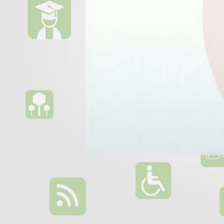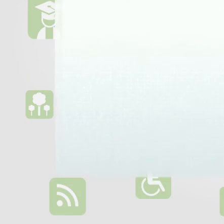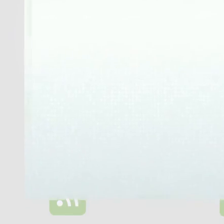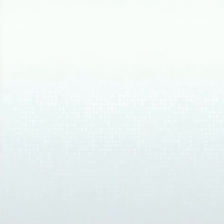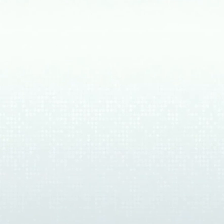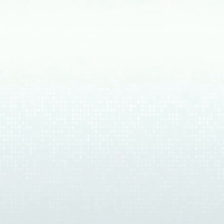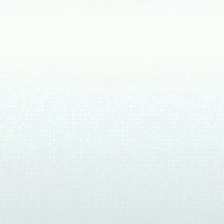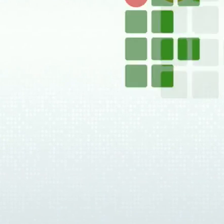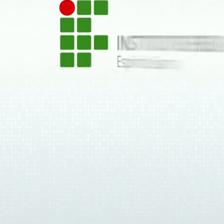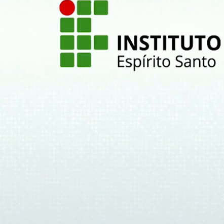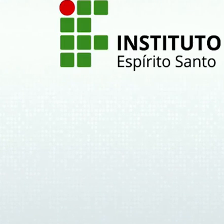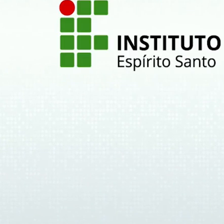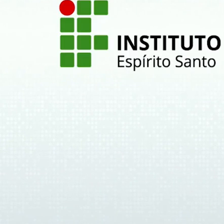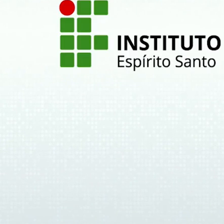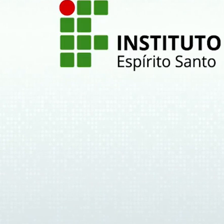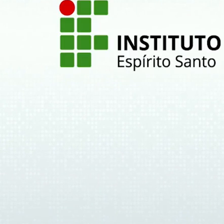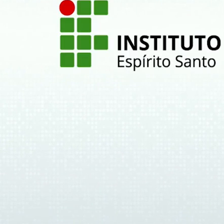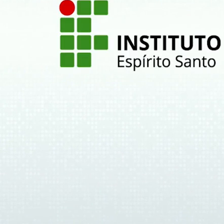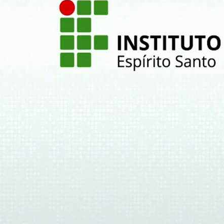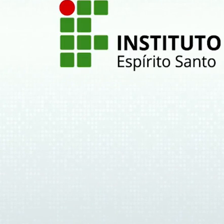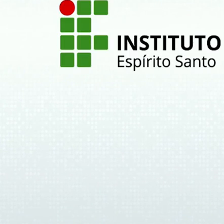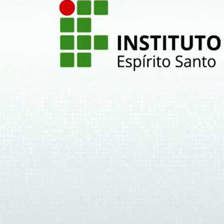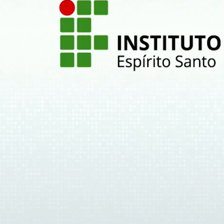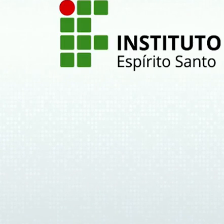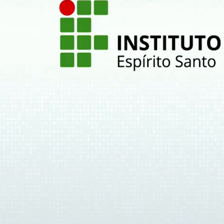Tchau. Tchau. Tchau. Tchau. Tchau.